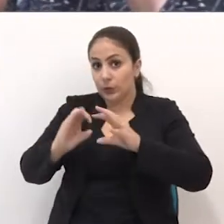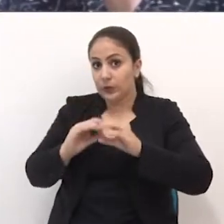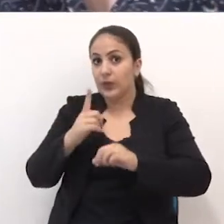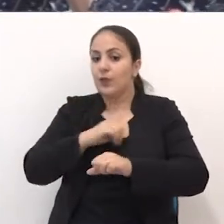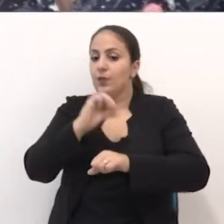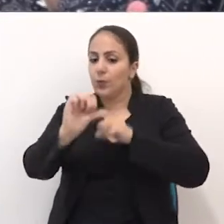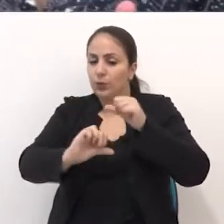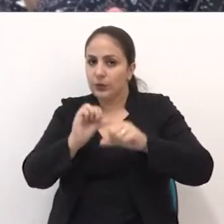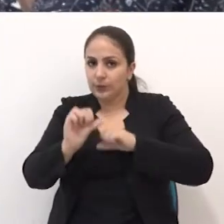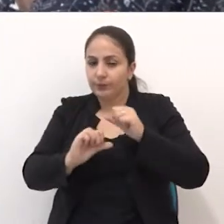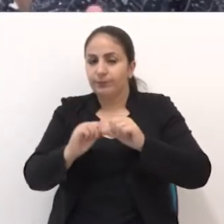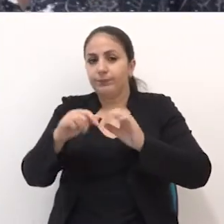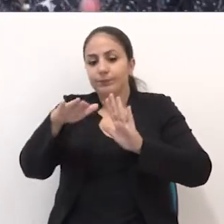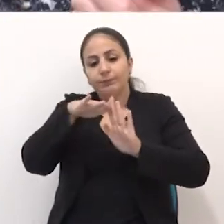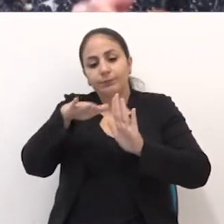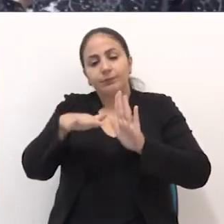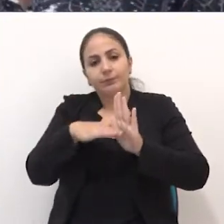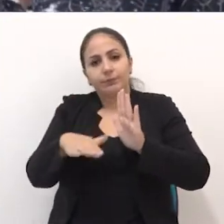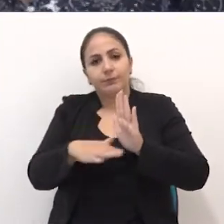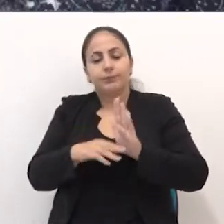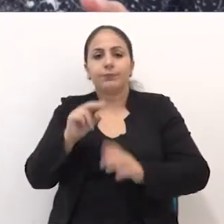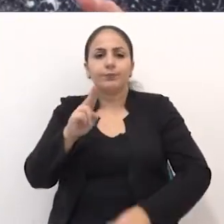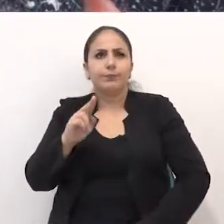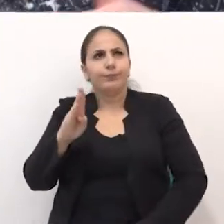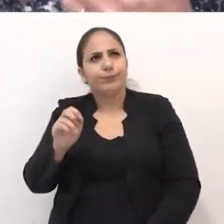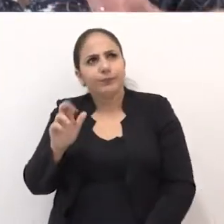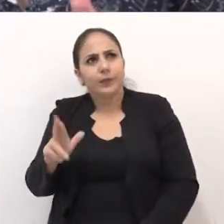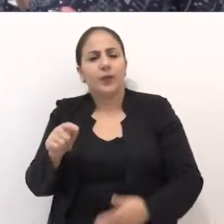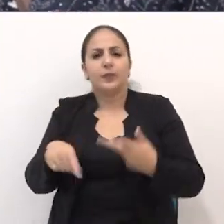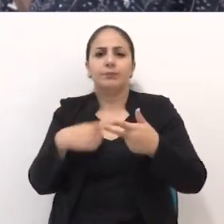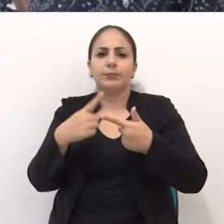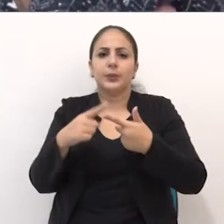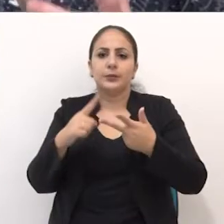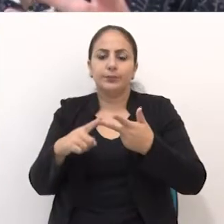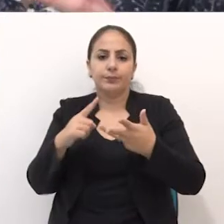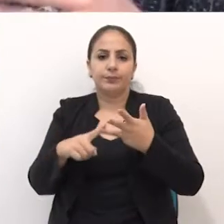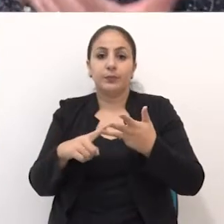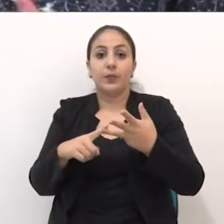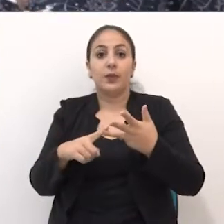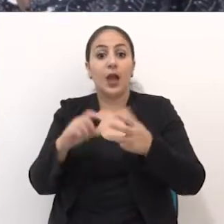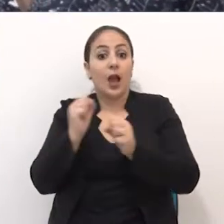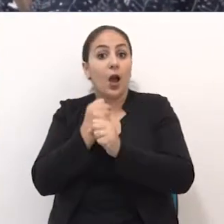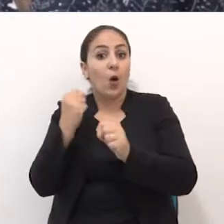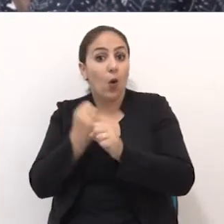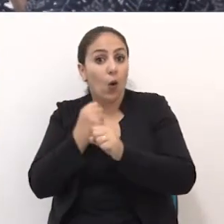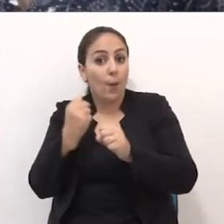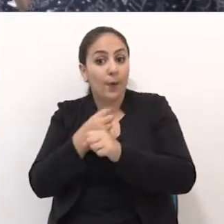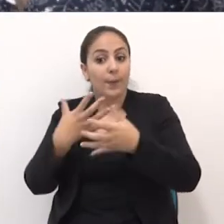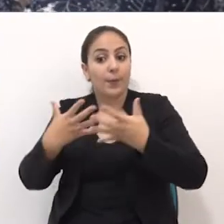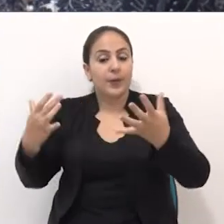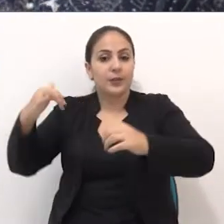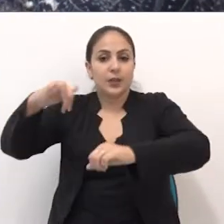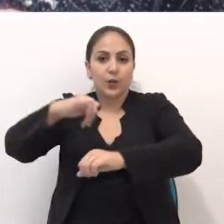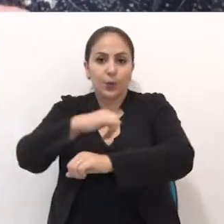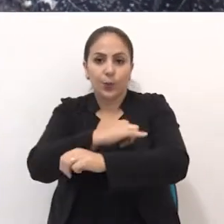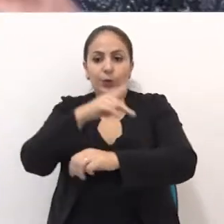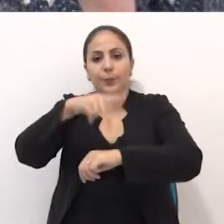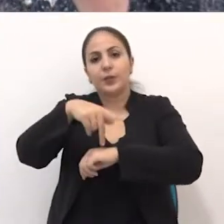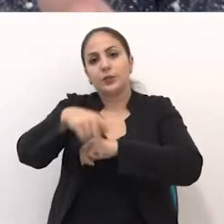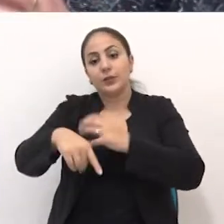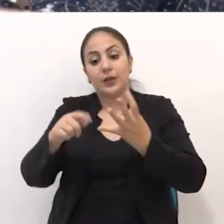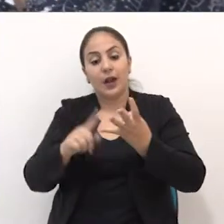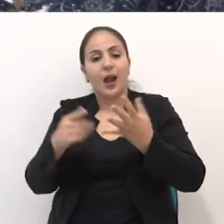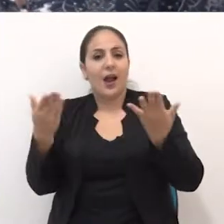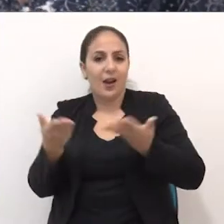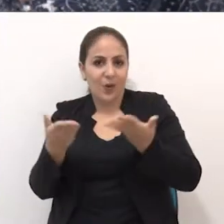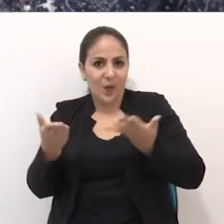alteração em alguns pontos, o Uber, a instalação aí, as obras para ampliação do aeroporto de Passo Fundo